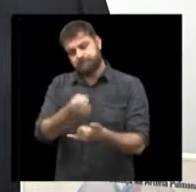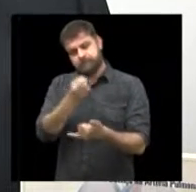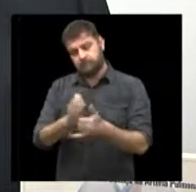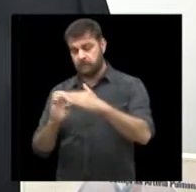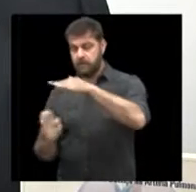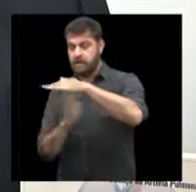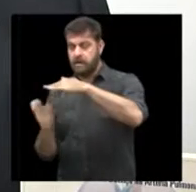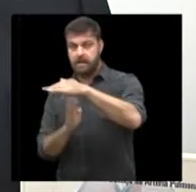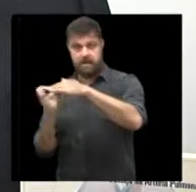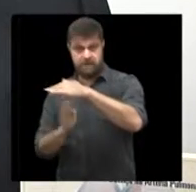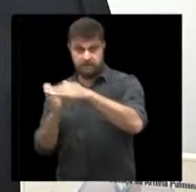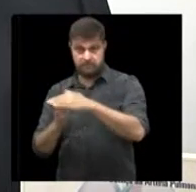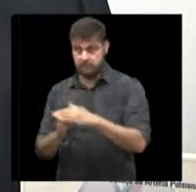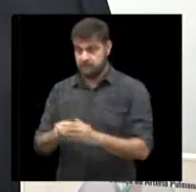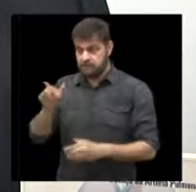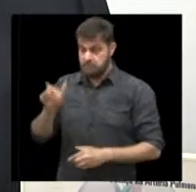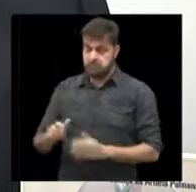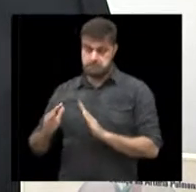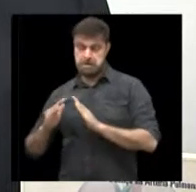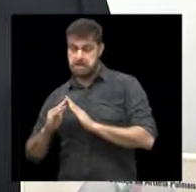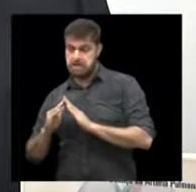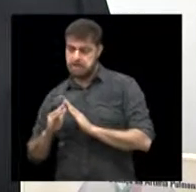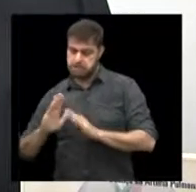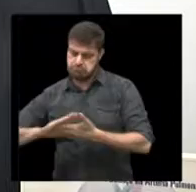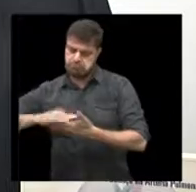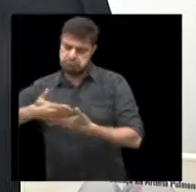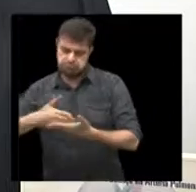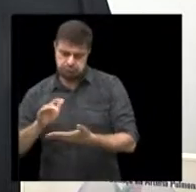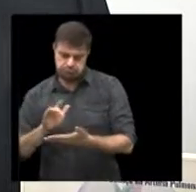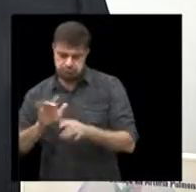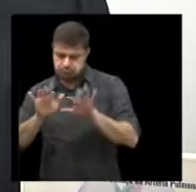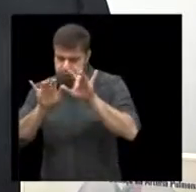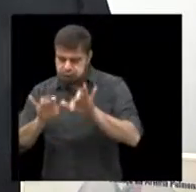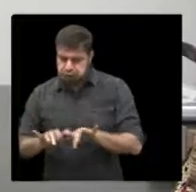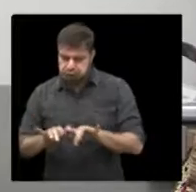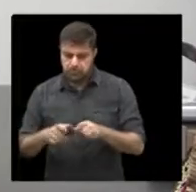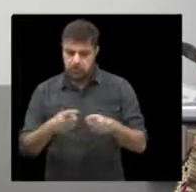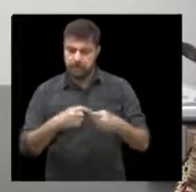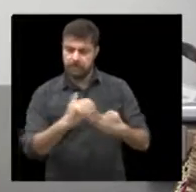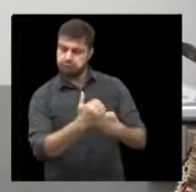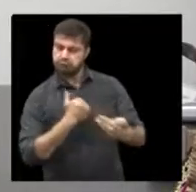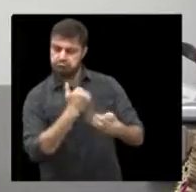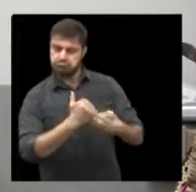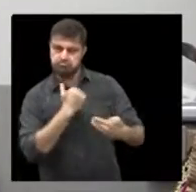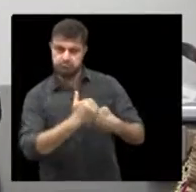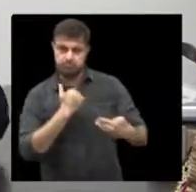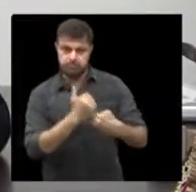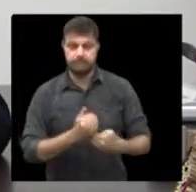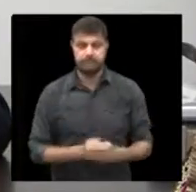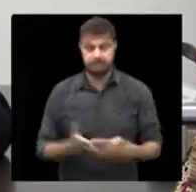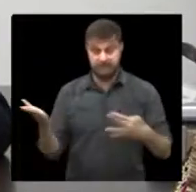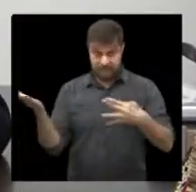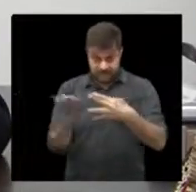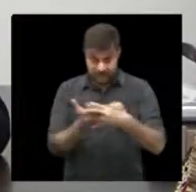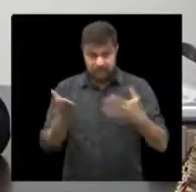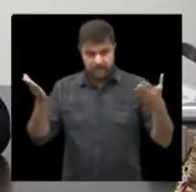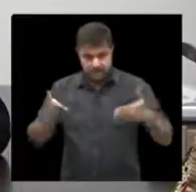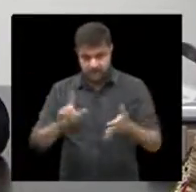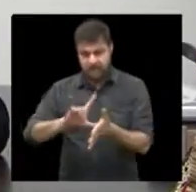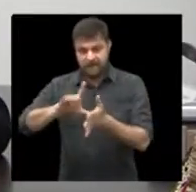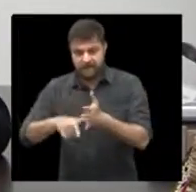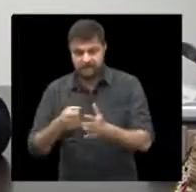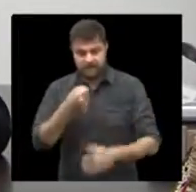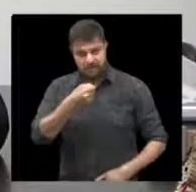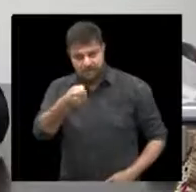da própria empresa, ou dentro do próprio lar, sem que a pessoa pudesse se ausentar do trabalho. Bom, a gente vai fazer um intervalo, e no segundo